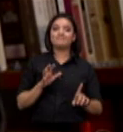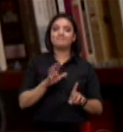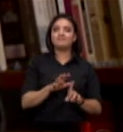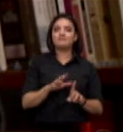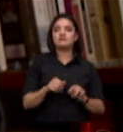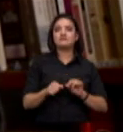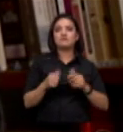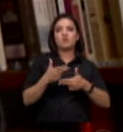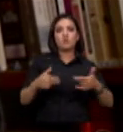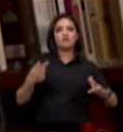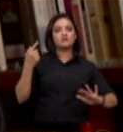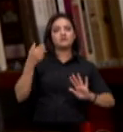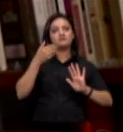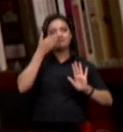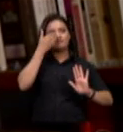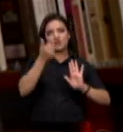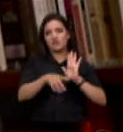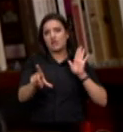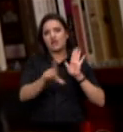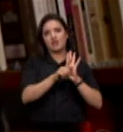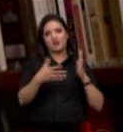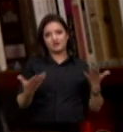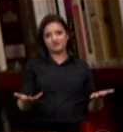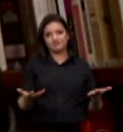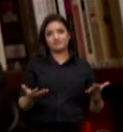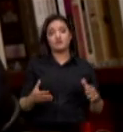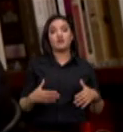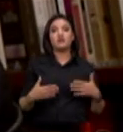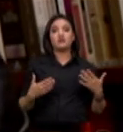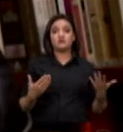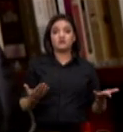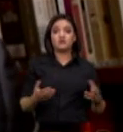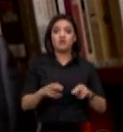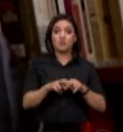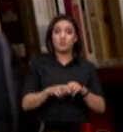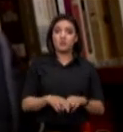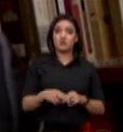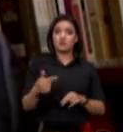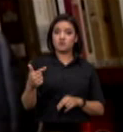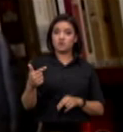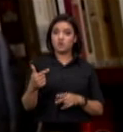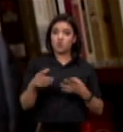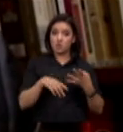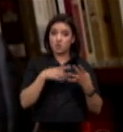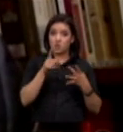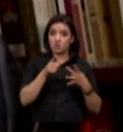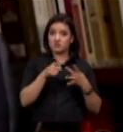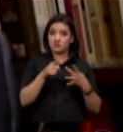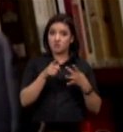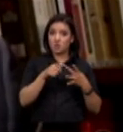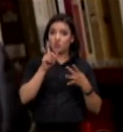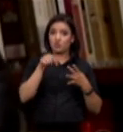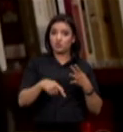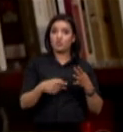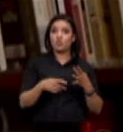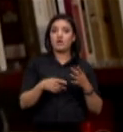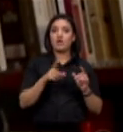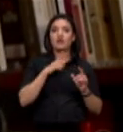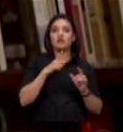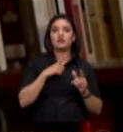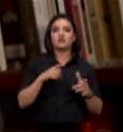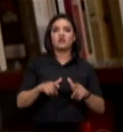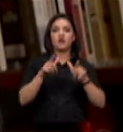atividades ilegais na região assim a nossa segunda frente de atuação prioritária é a regularização